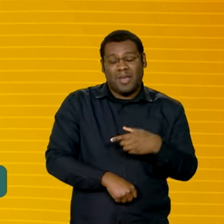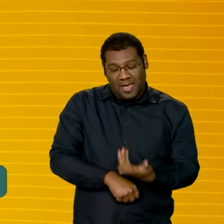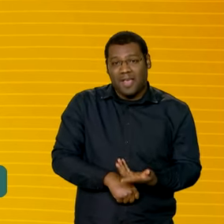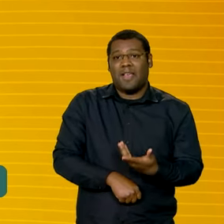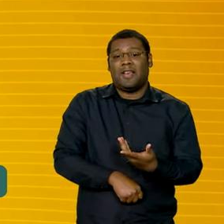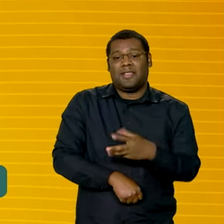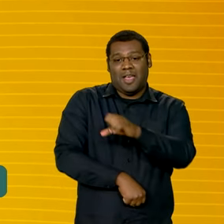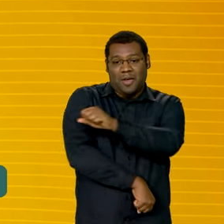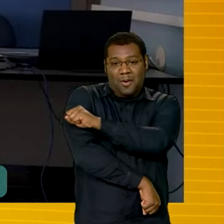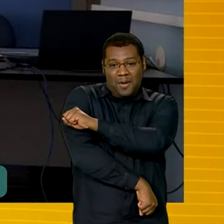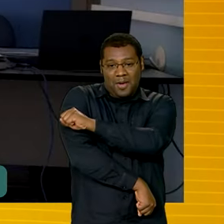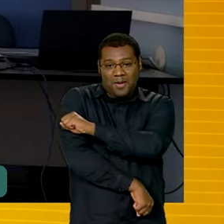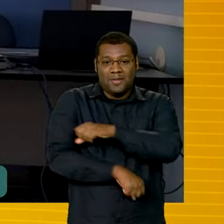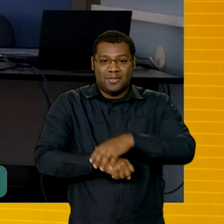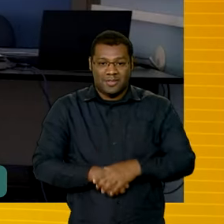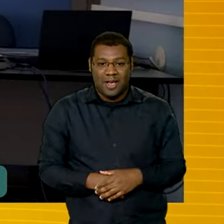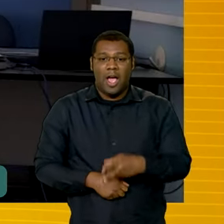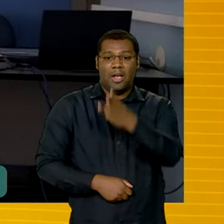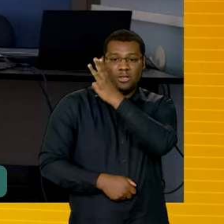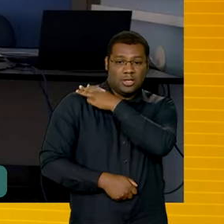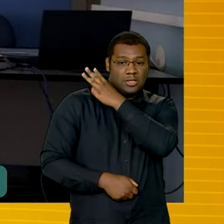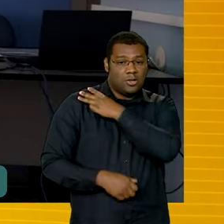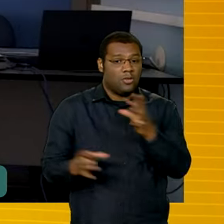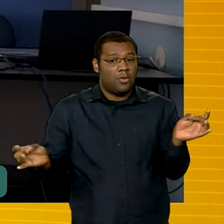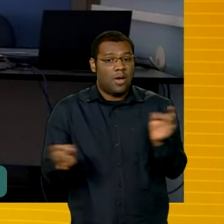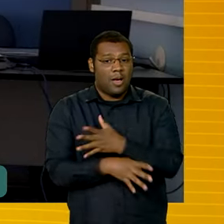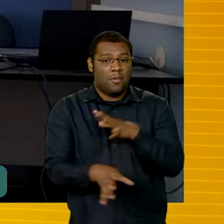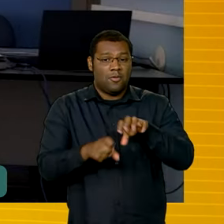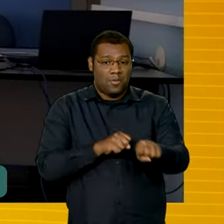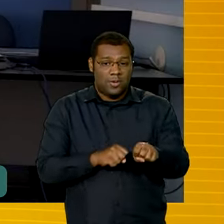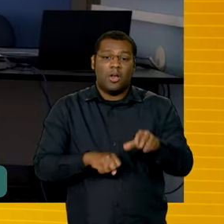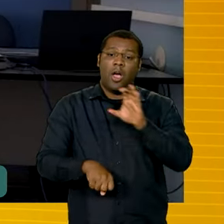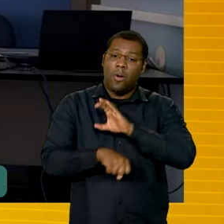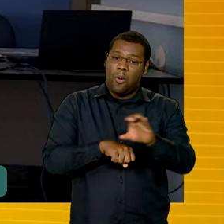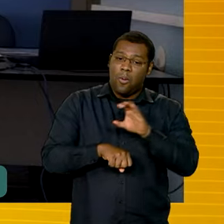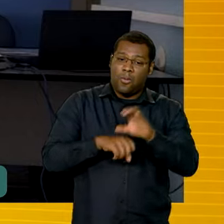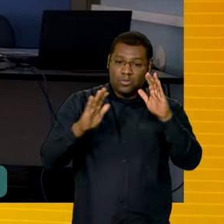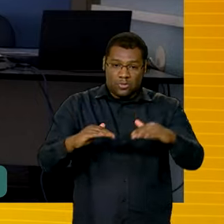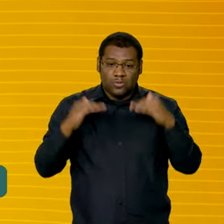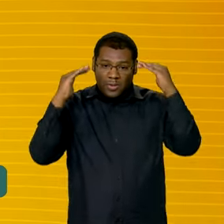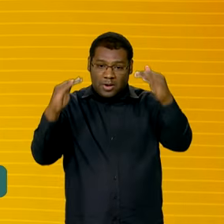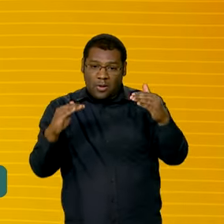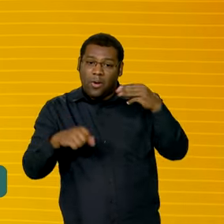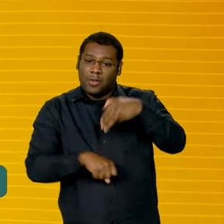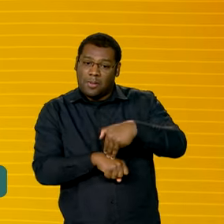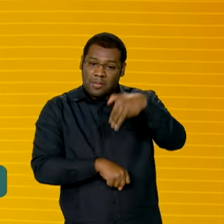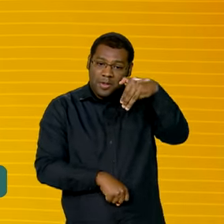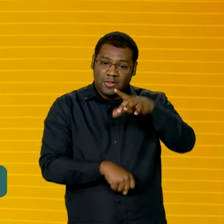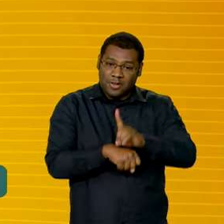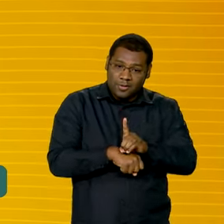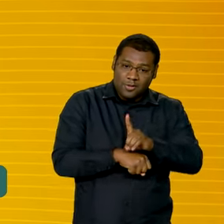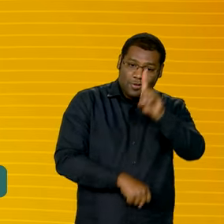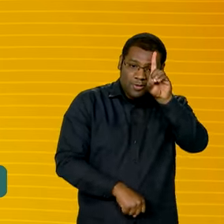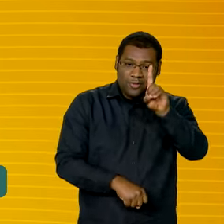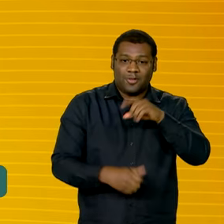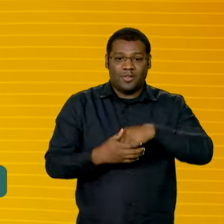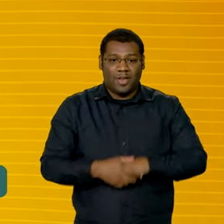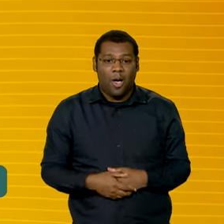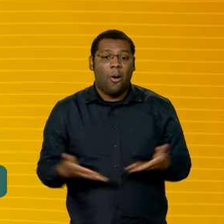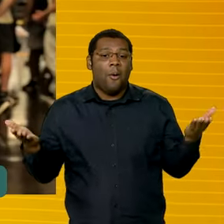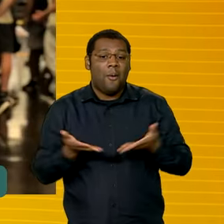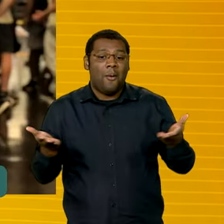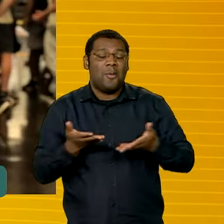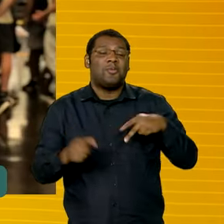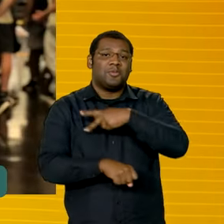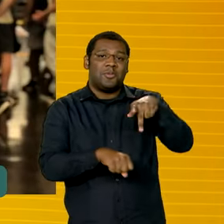passando. Eduardo terminou o ensino médio, fez graduação, mestrado e doutorado. Hoje, está na França,